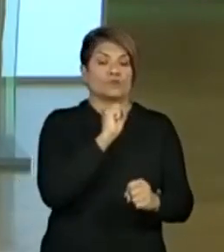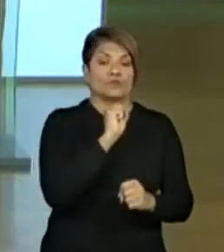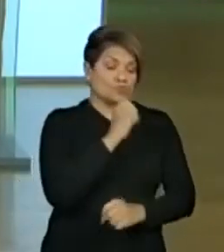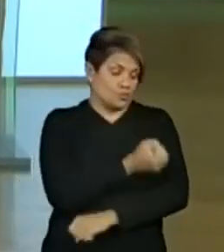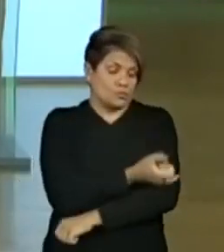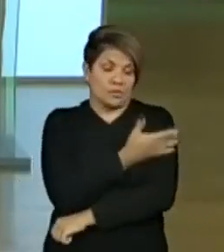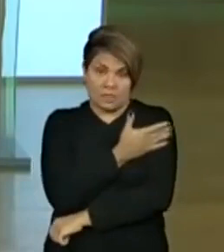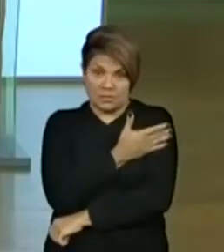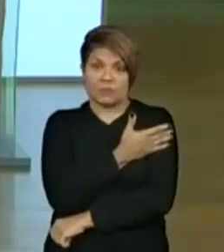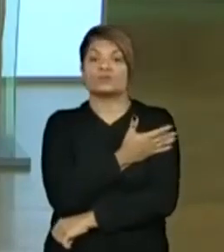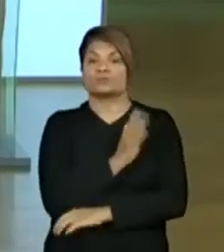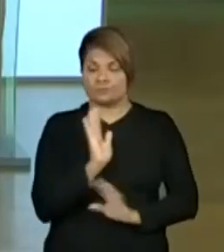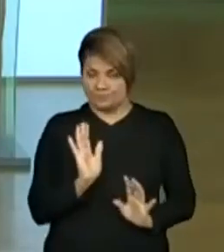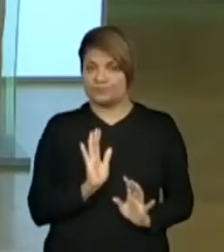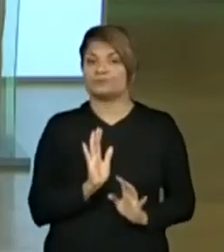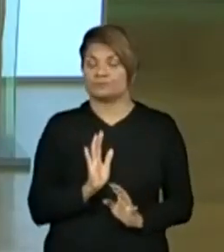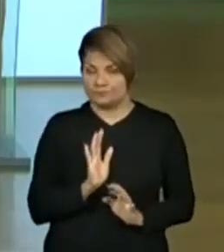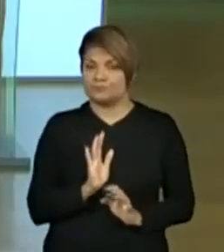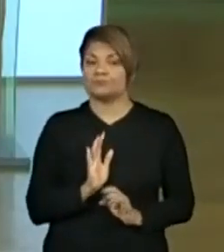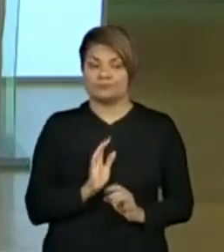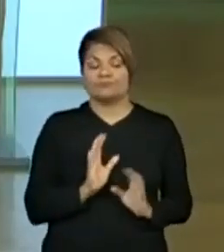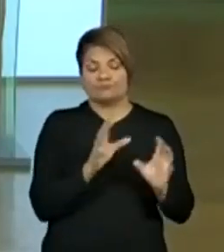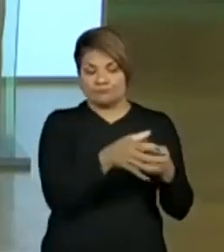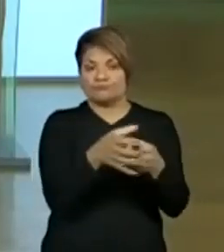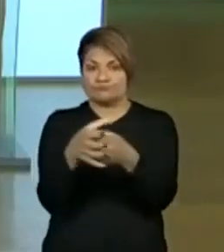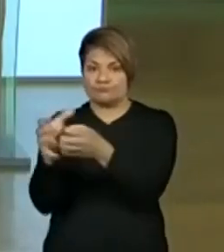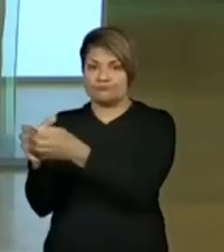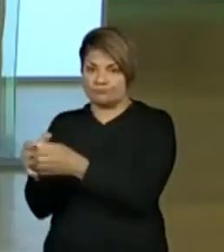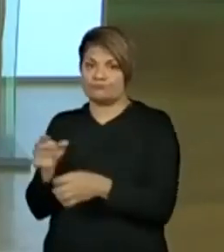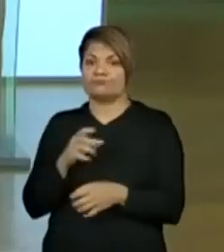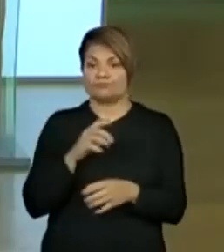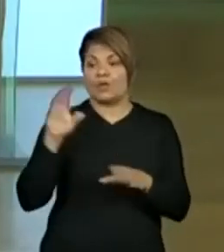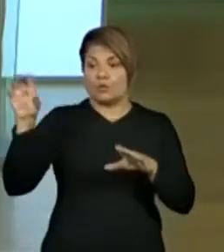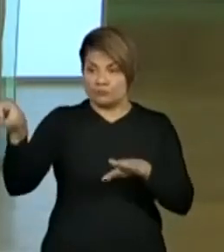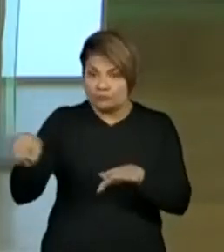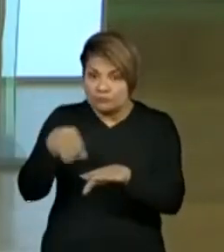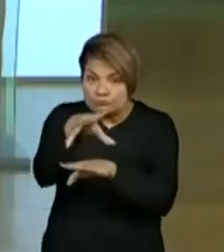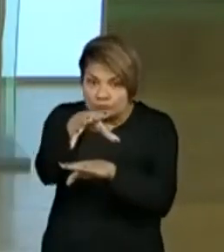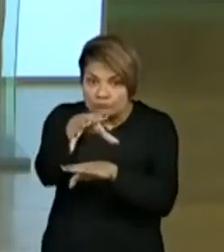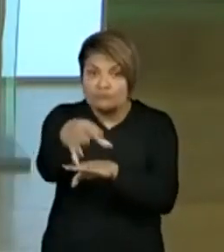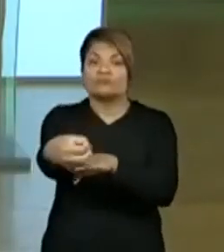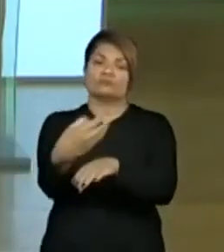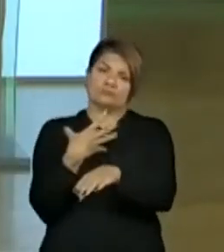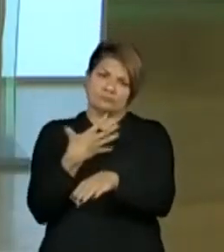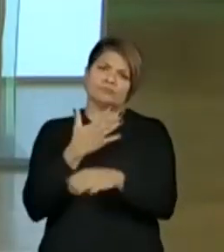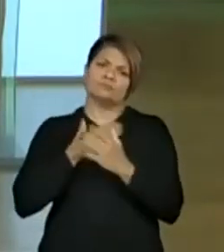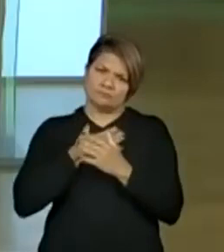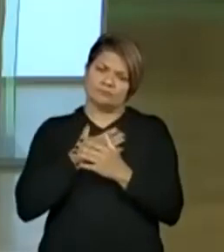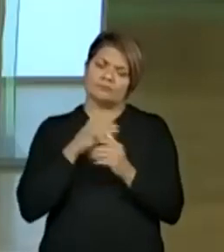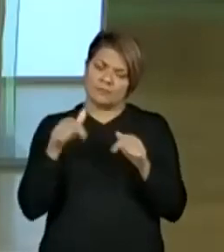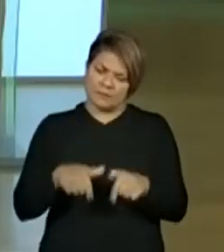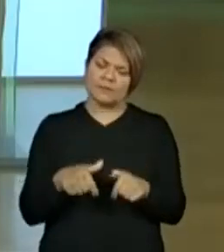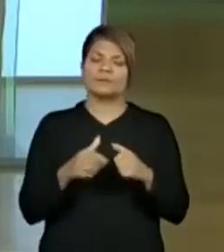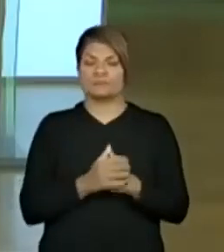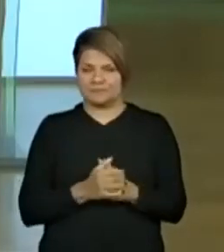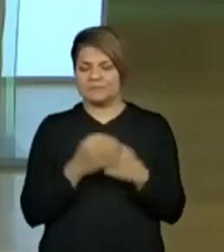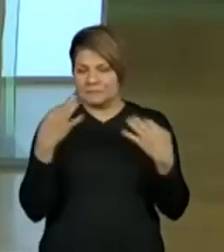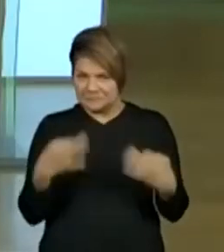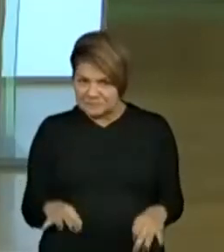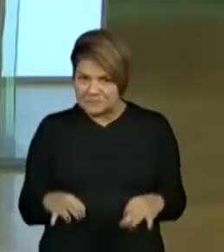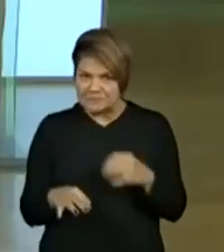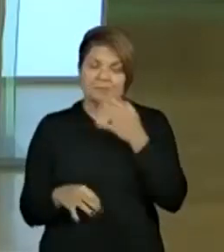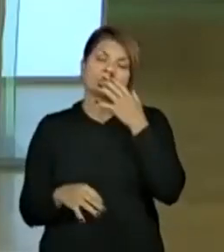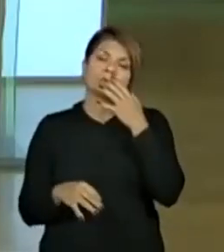contar muito com a colaboração de vocês trazendo as contribuições dos alunos no nosso chat grande aqui. Certo?